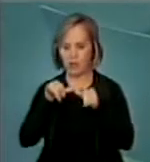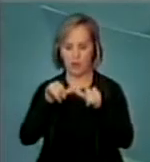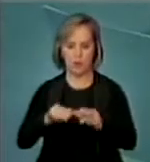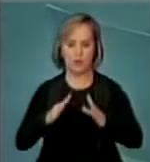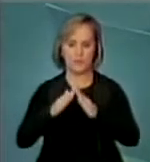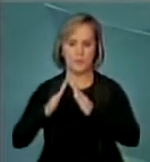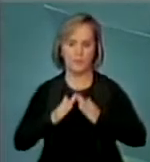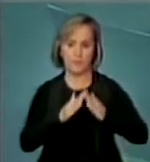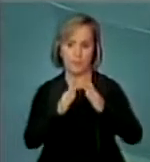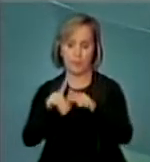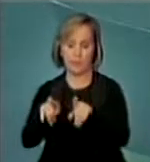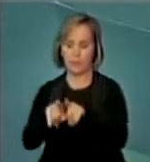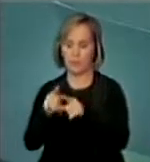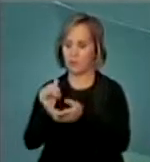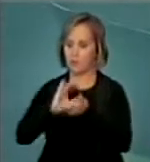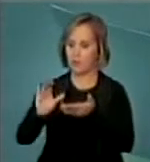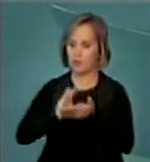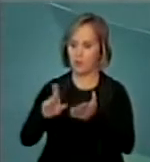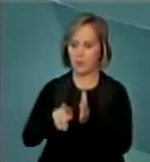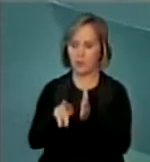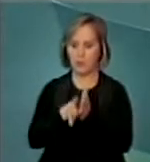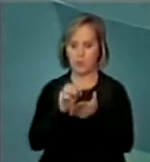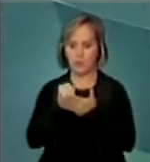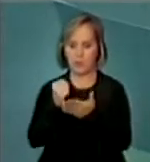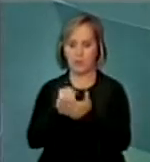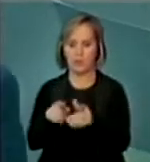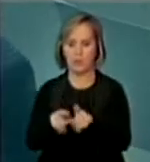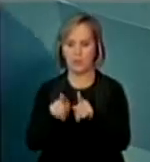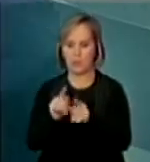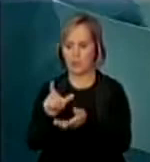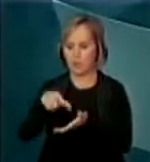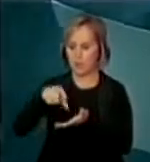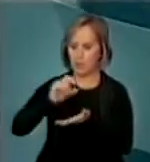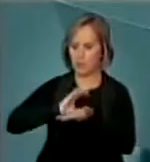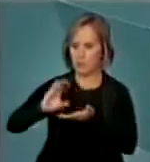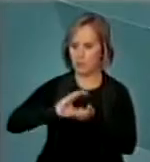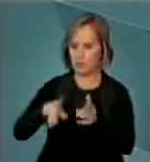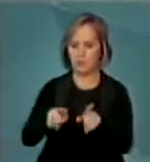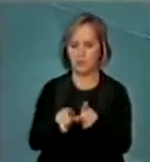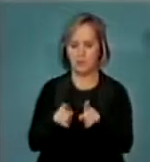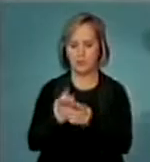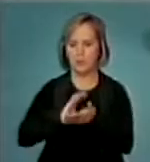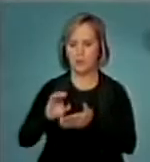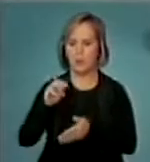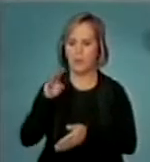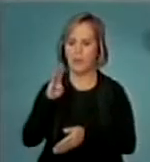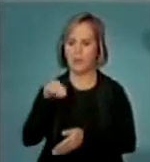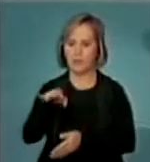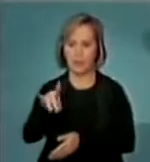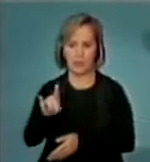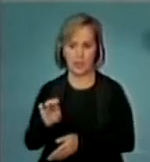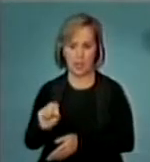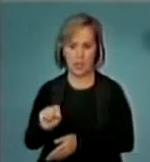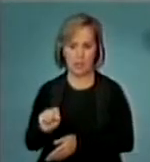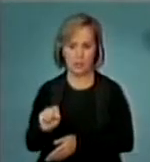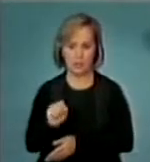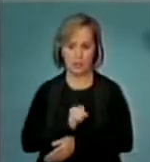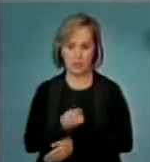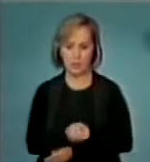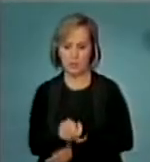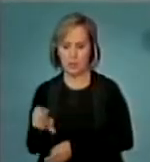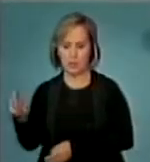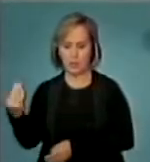produtividade, garantir recursos, apropriação, criar linhas de crédito, linha especial de crédito BNDES e etc. Então, a luta é